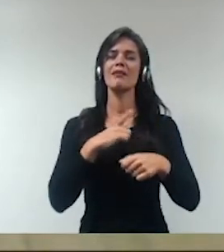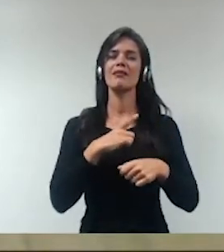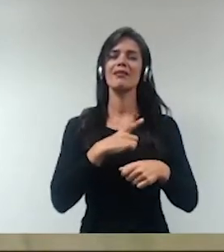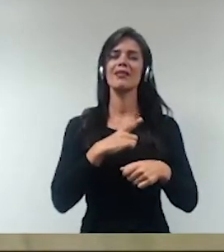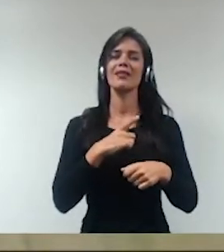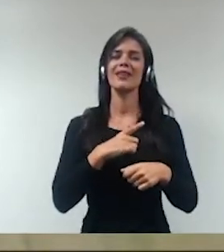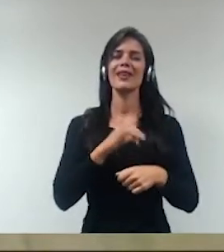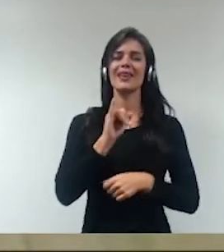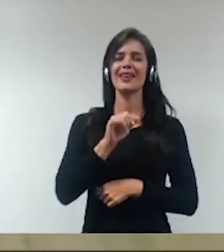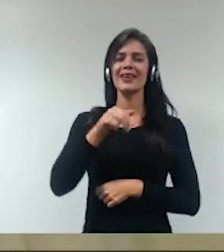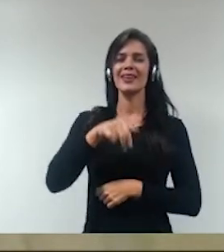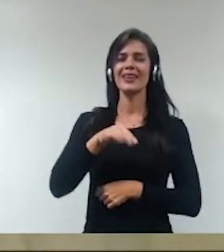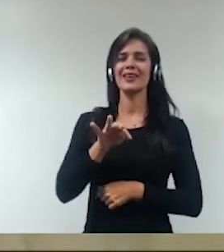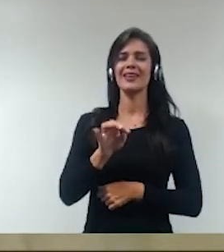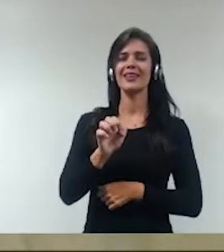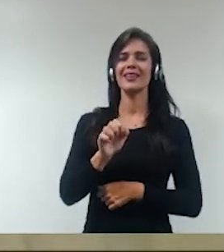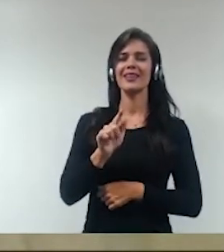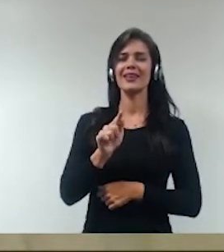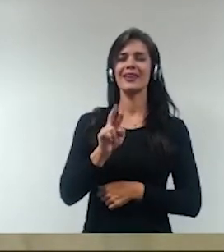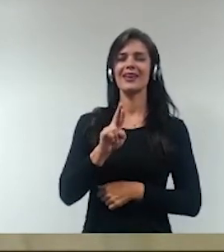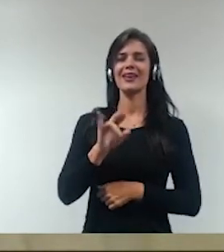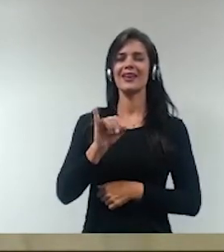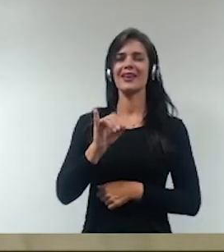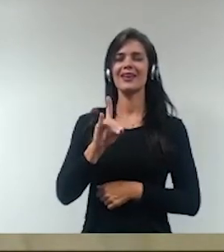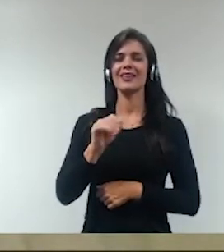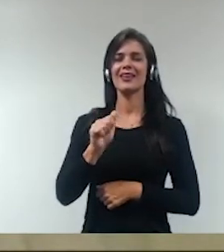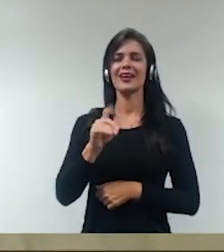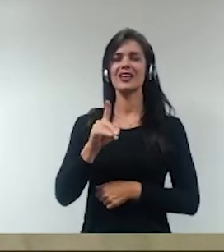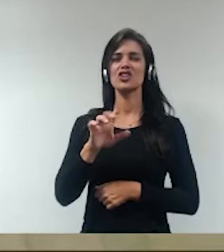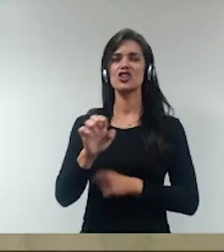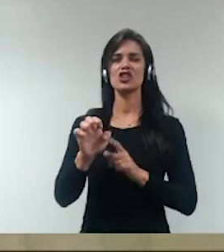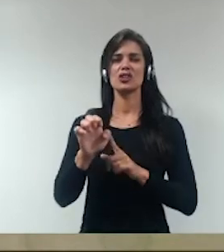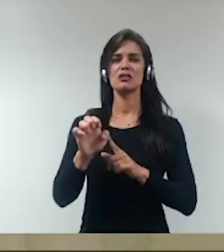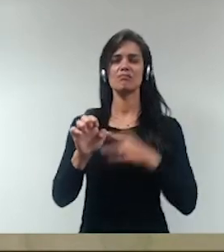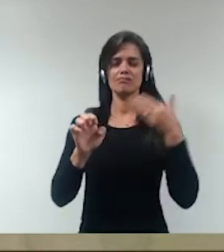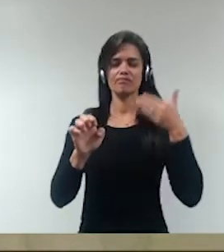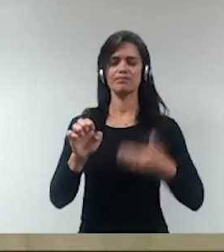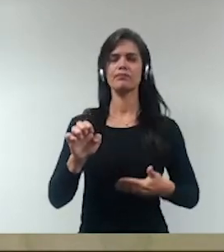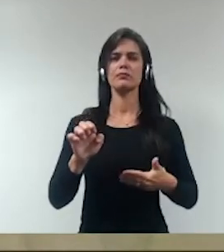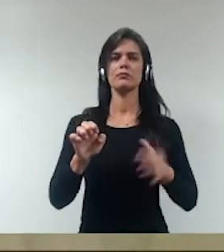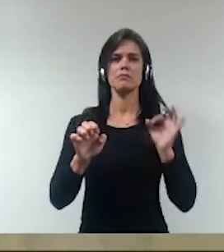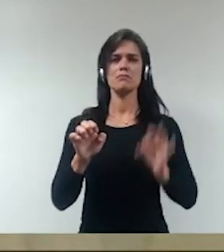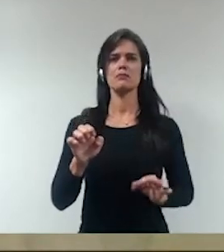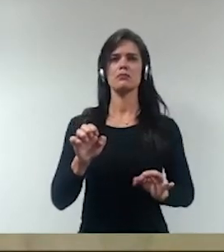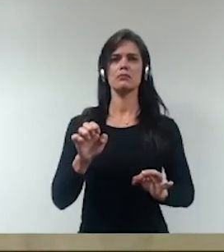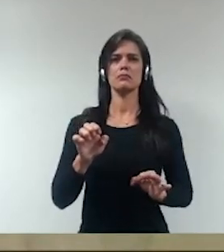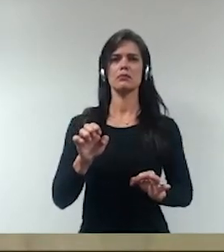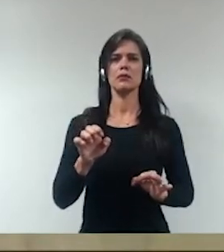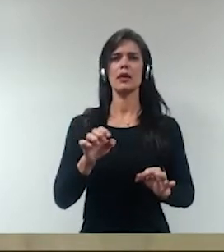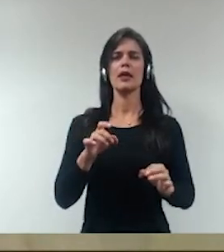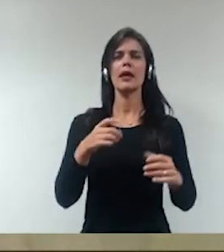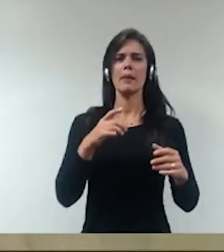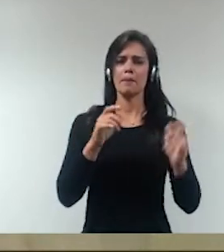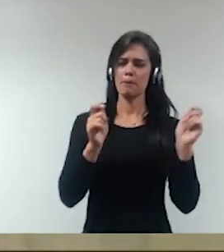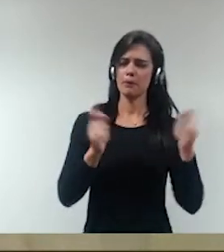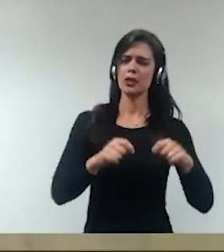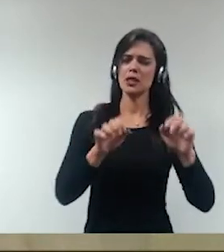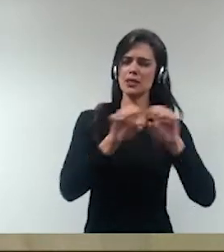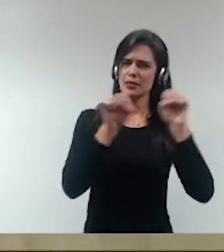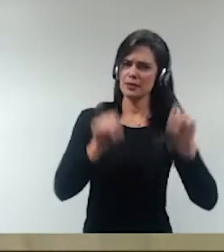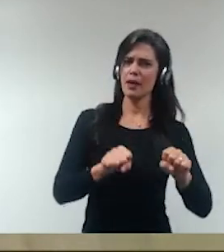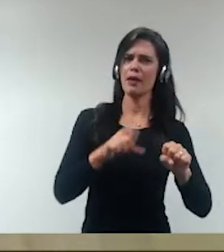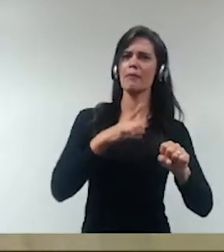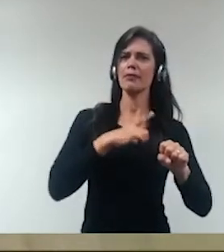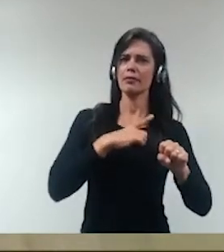de integridade, né? Então, não adiantava só investir na otimização do sistema sem que fosse